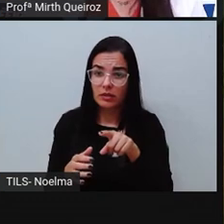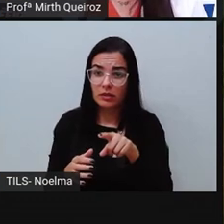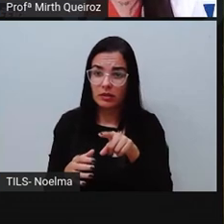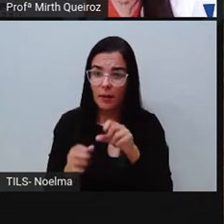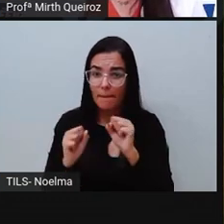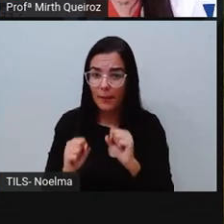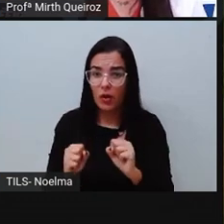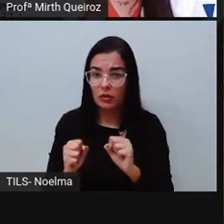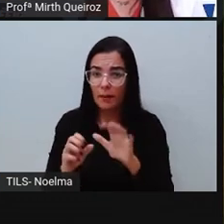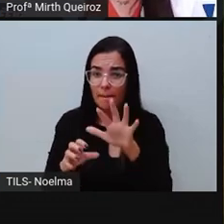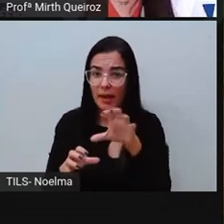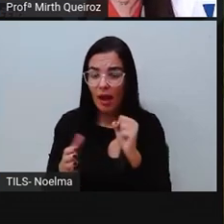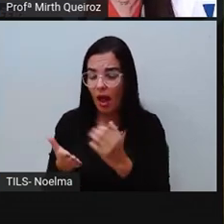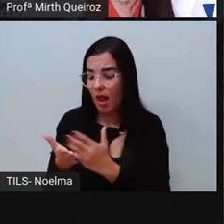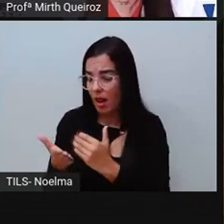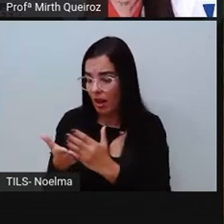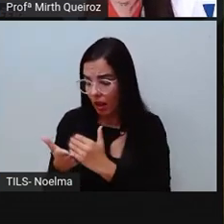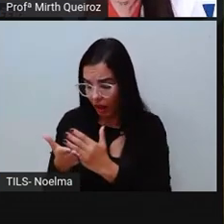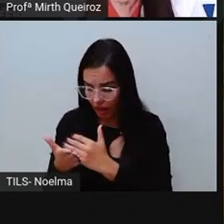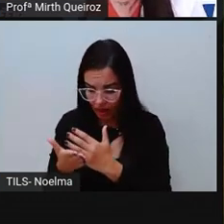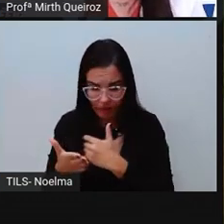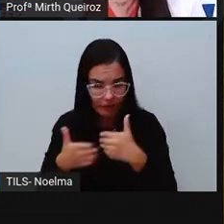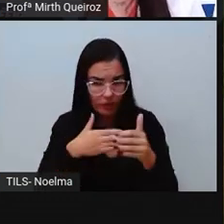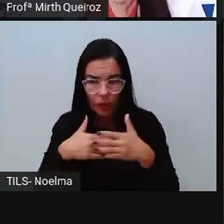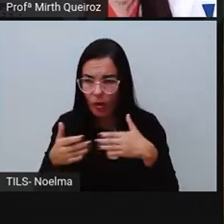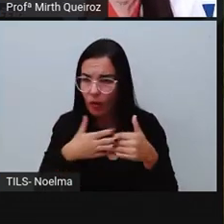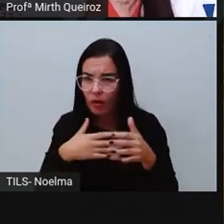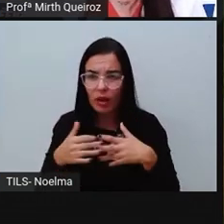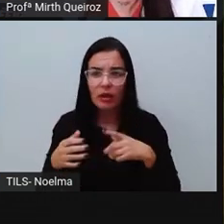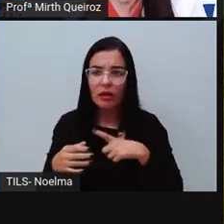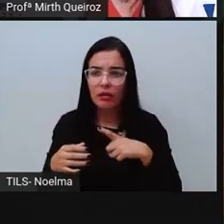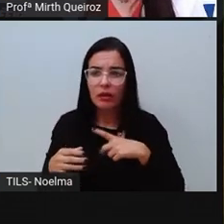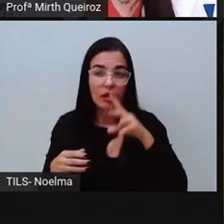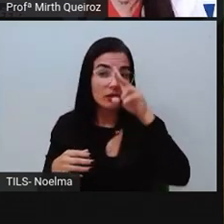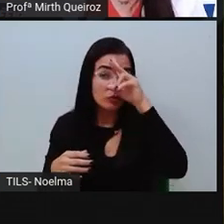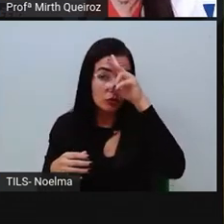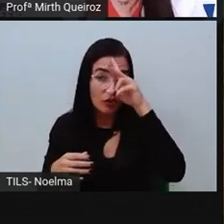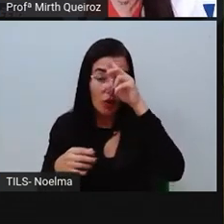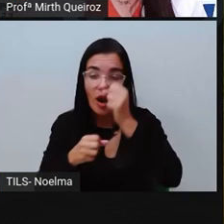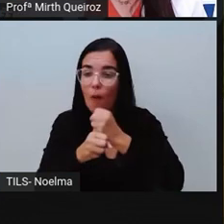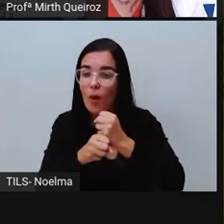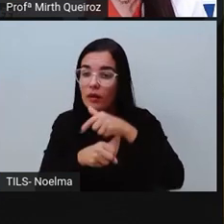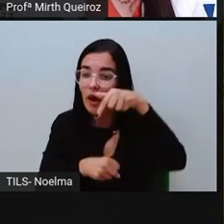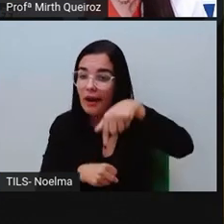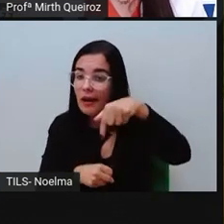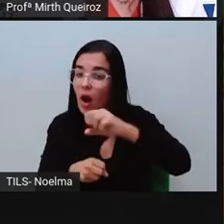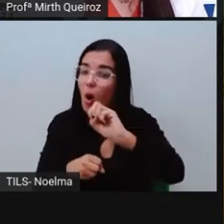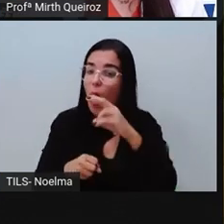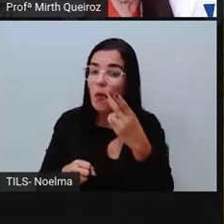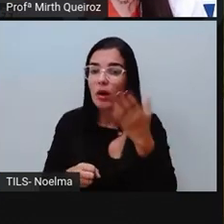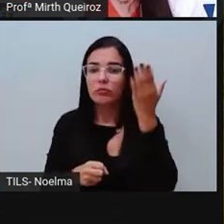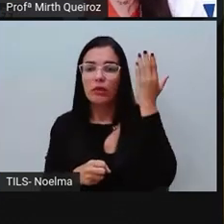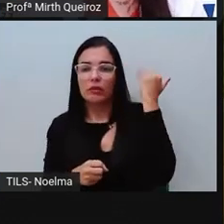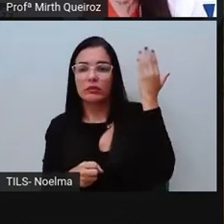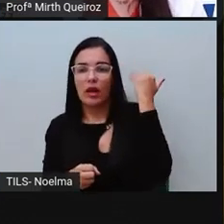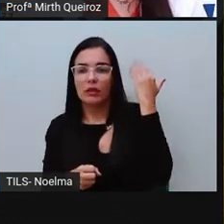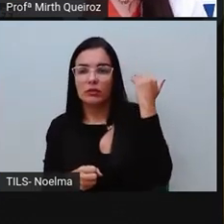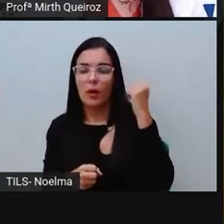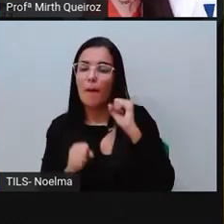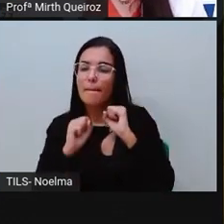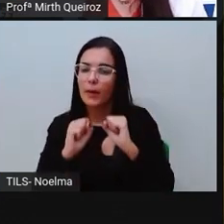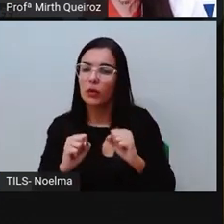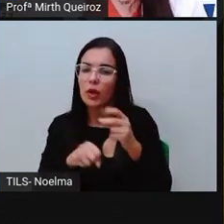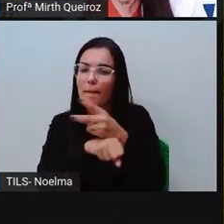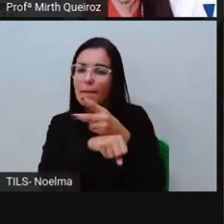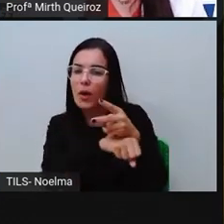pegar livros, né, didáticos que vocês têm em casa, desse ano ou do ano anterior, e podem estar procurando ali algum conto de